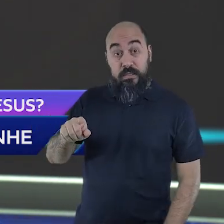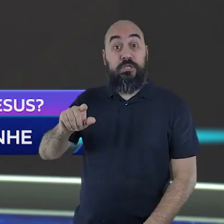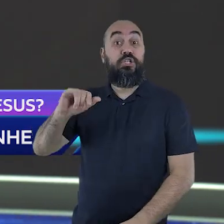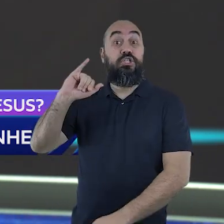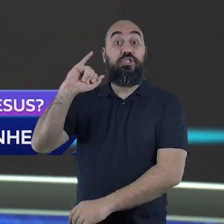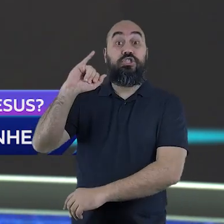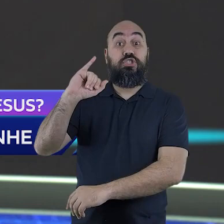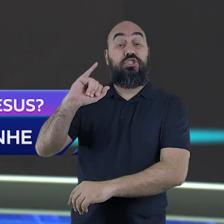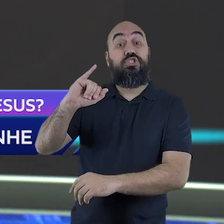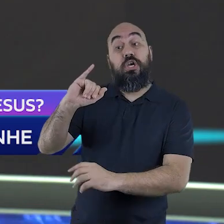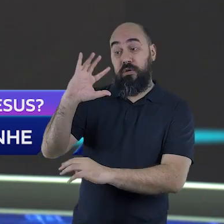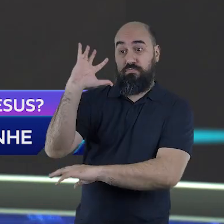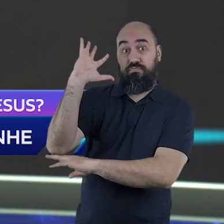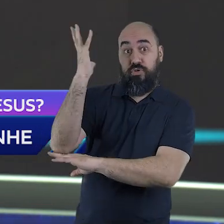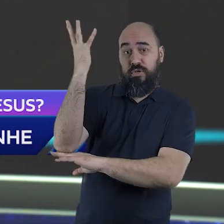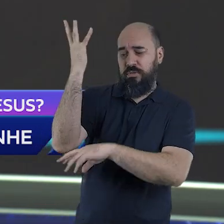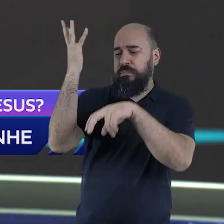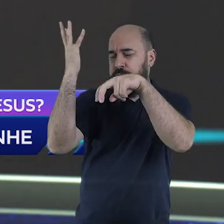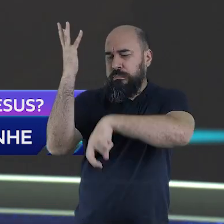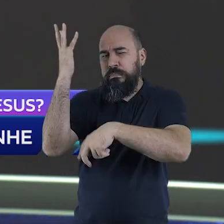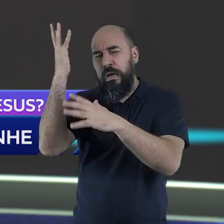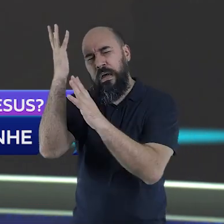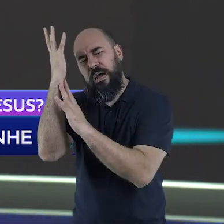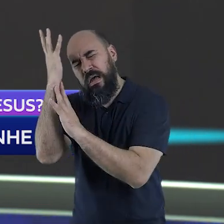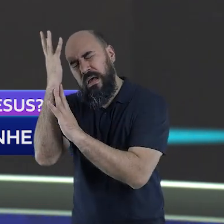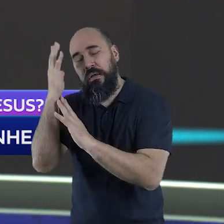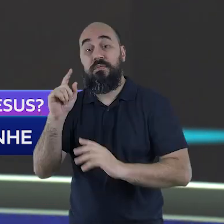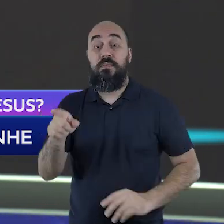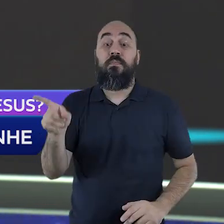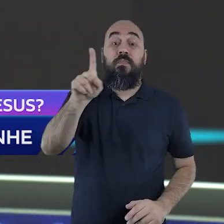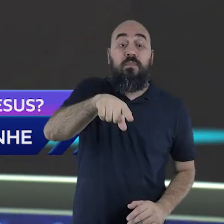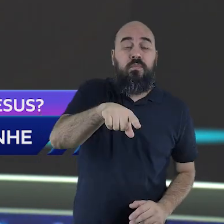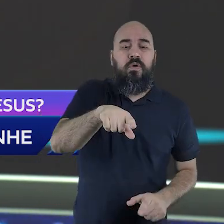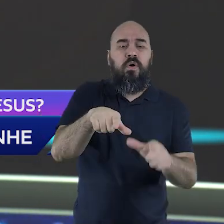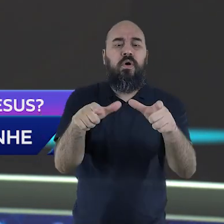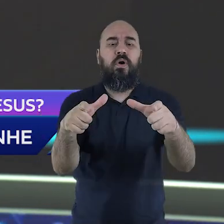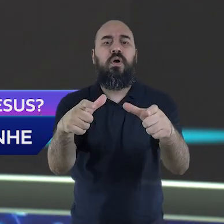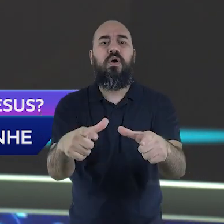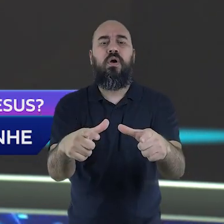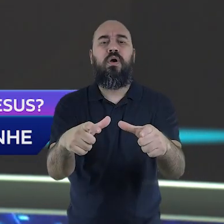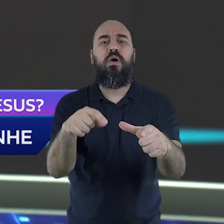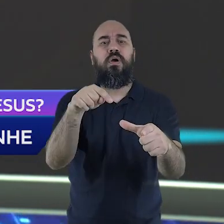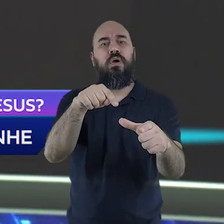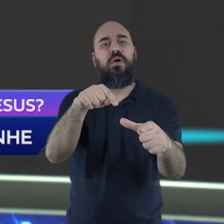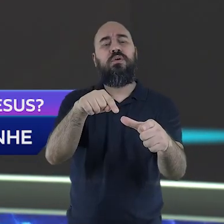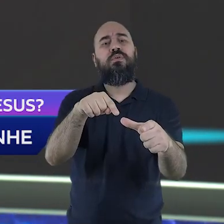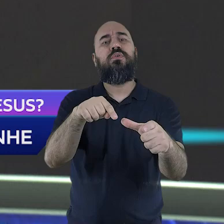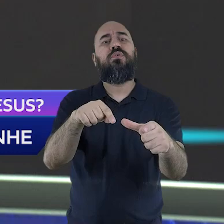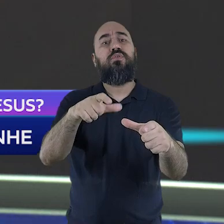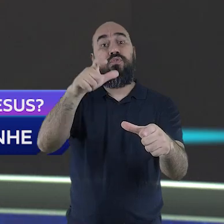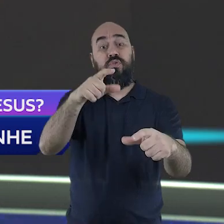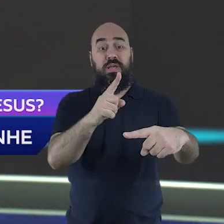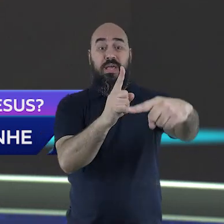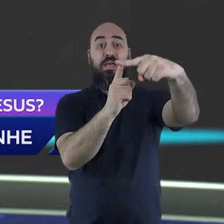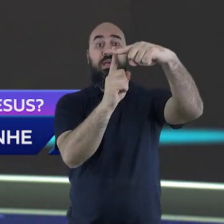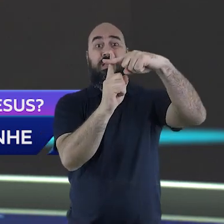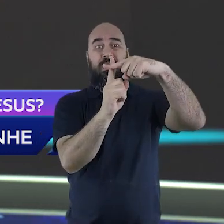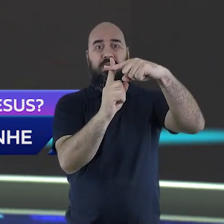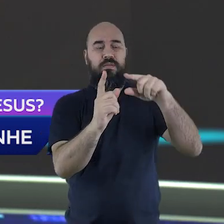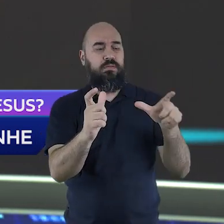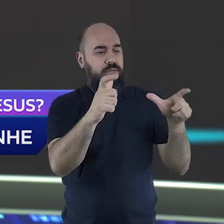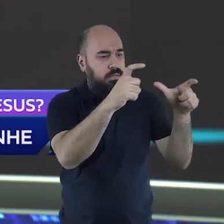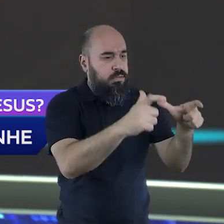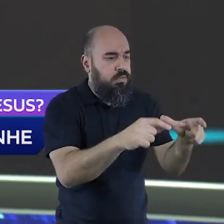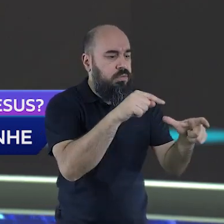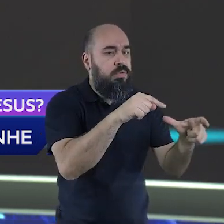Monte do Calvário e vamos terminar a nossa viagem na tumba de Jesus para compreender exatamente